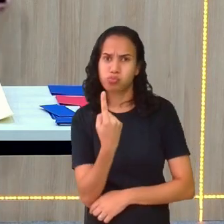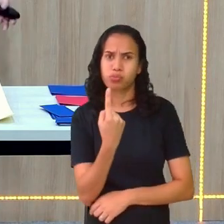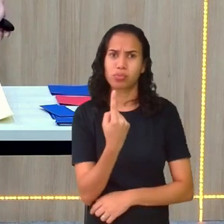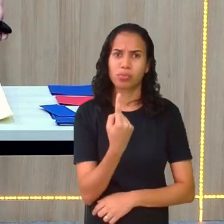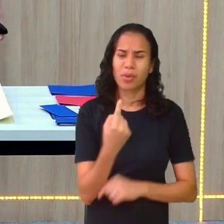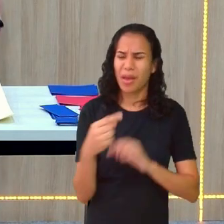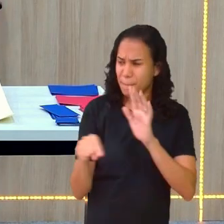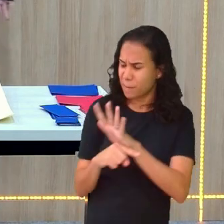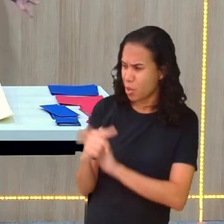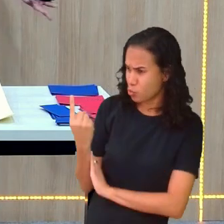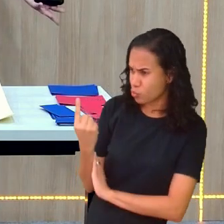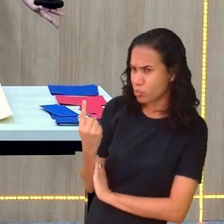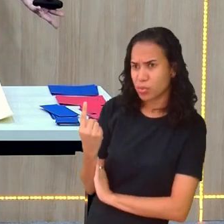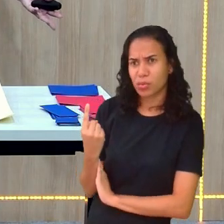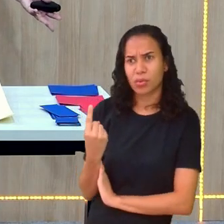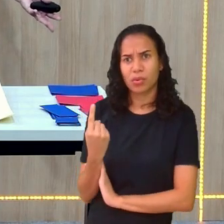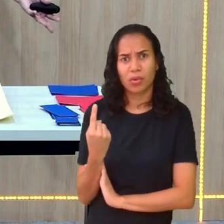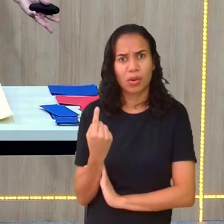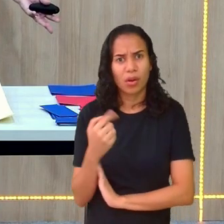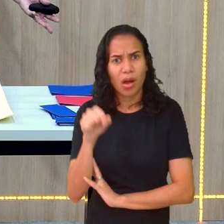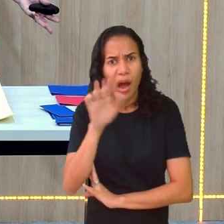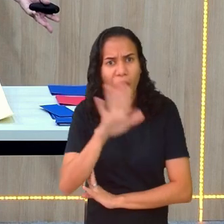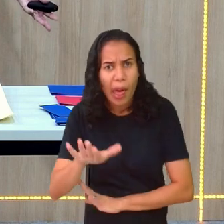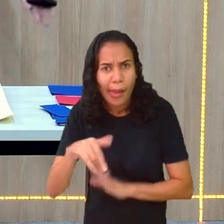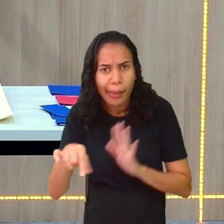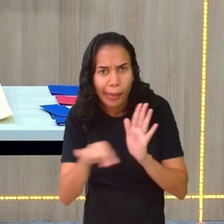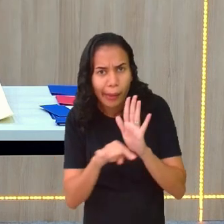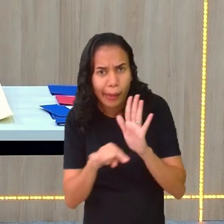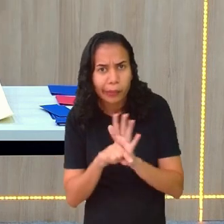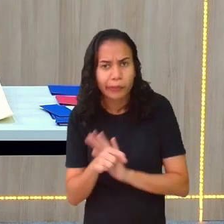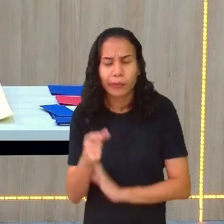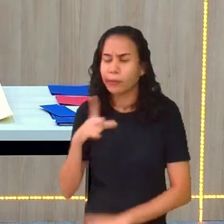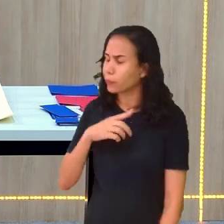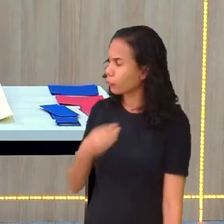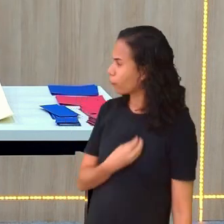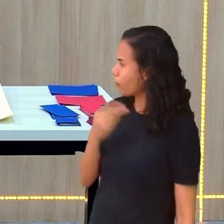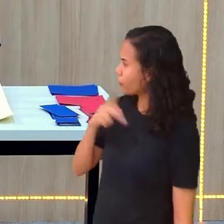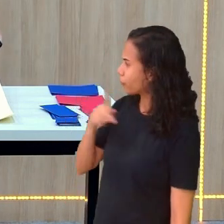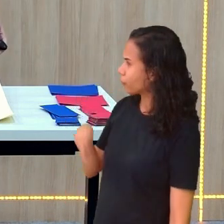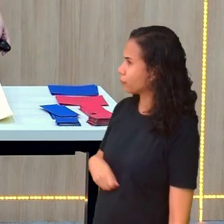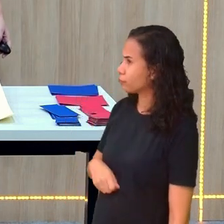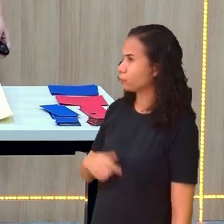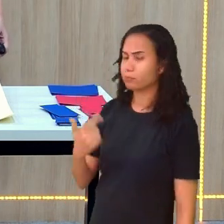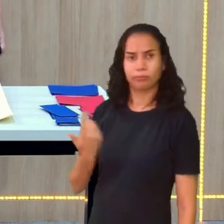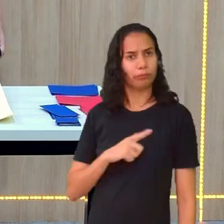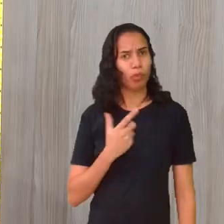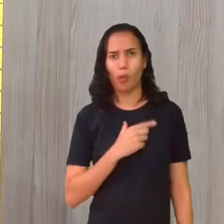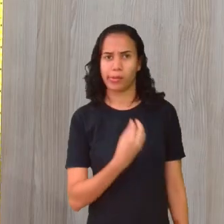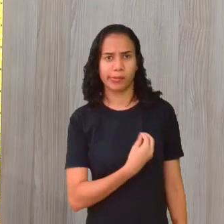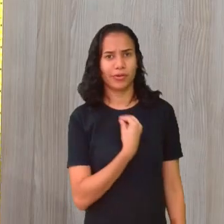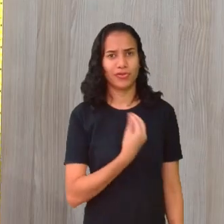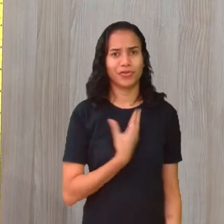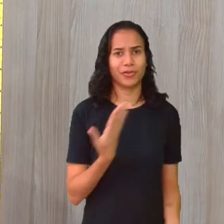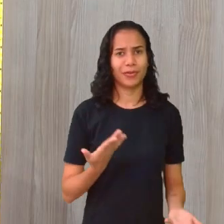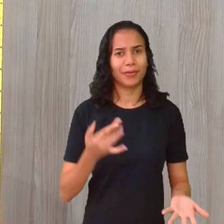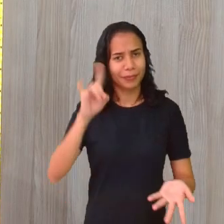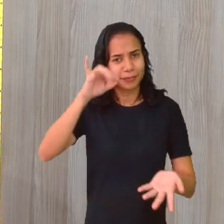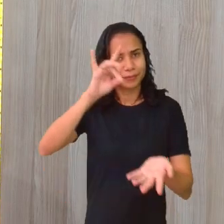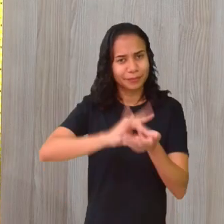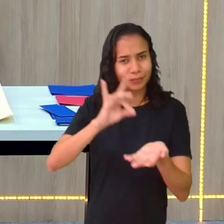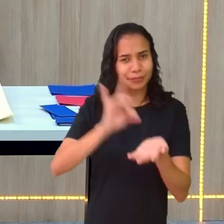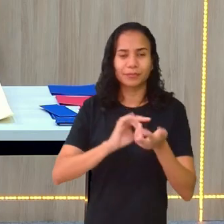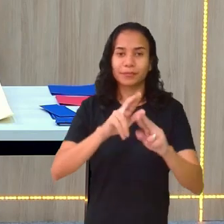menos 1? Quem já viu a área negativa? Existe a área negativa, professora Marta? Não, não existe. Exatamente.